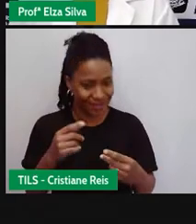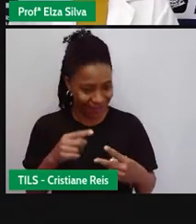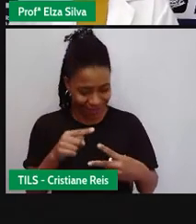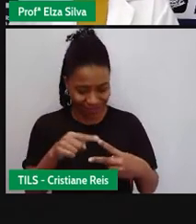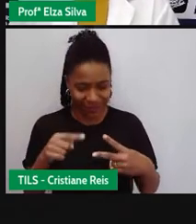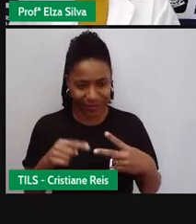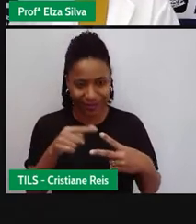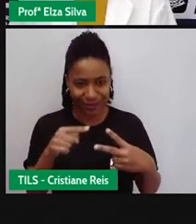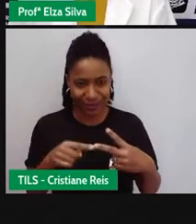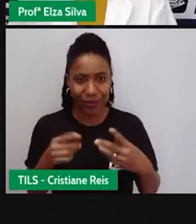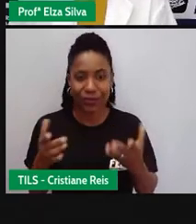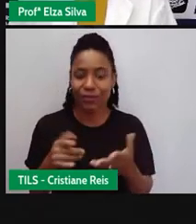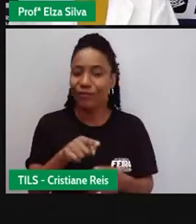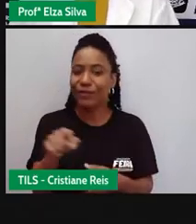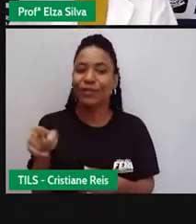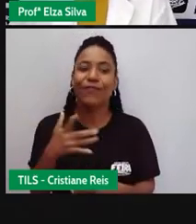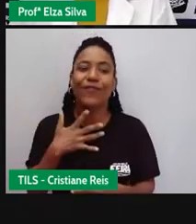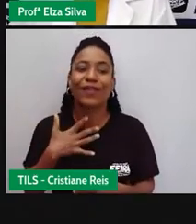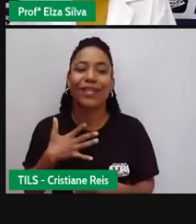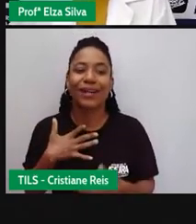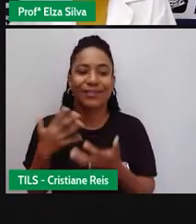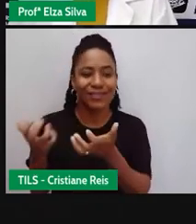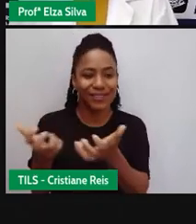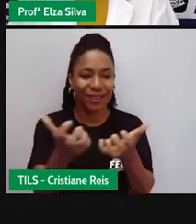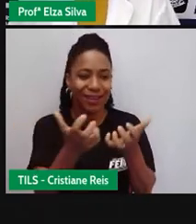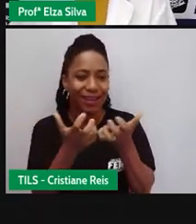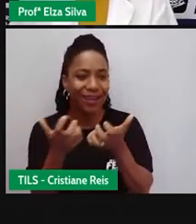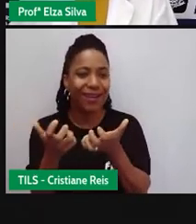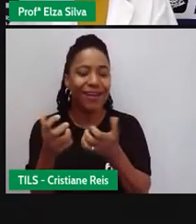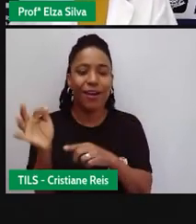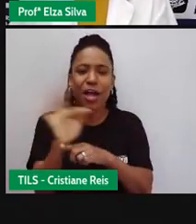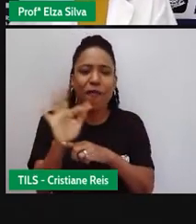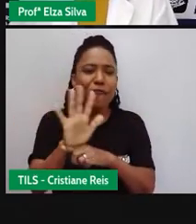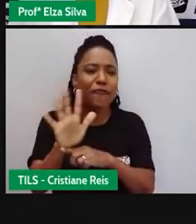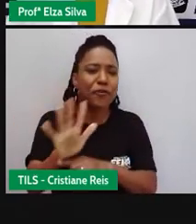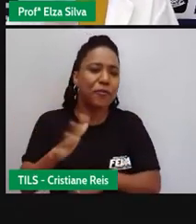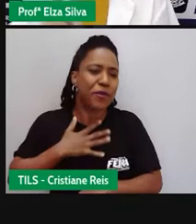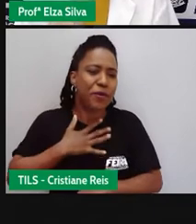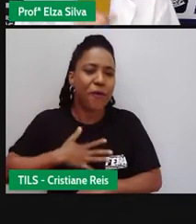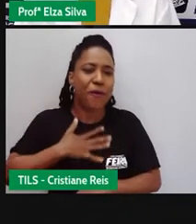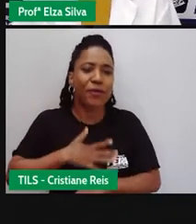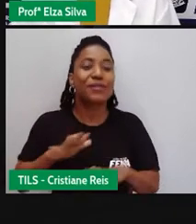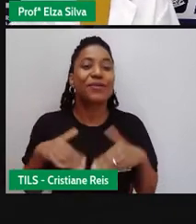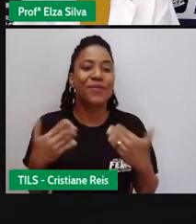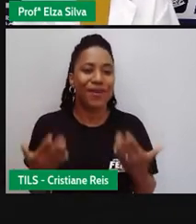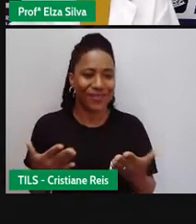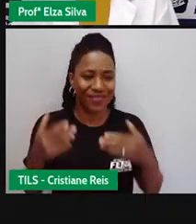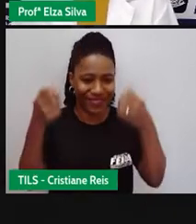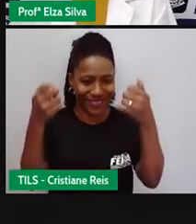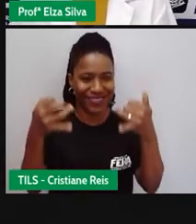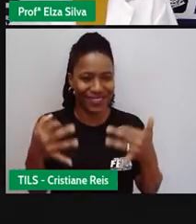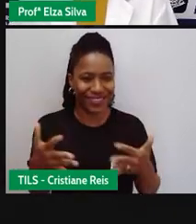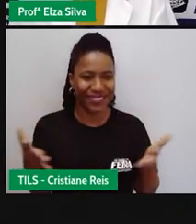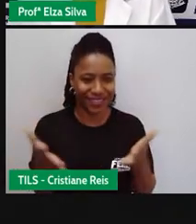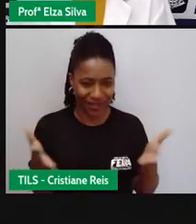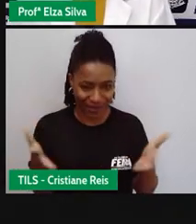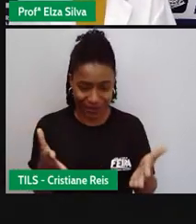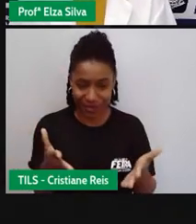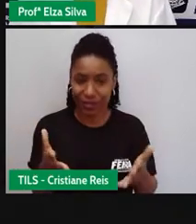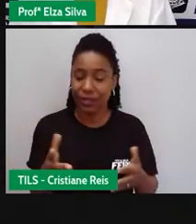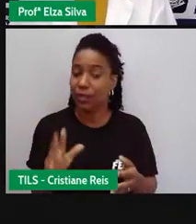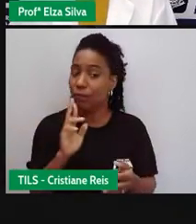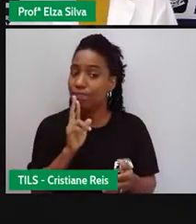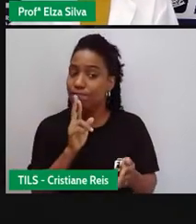preferências em relação a moves. Ok, students? Anote aí a sua resposta no